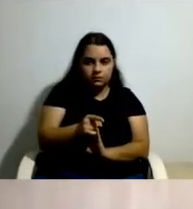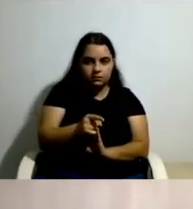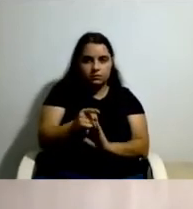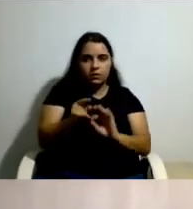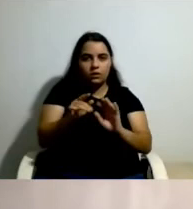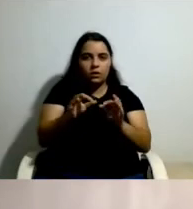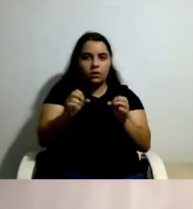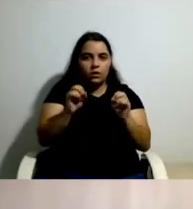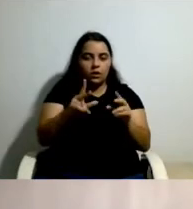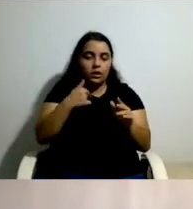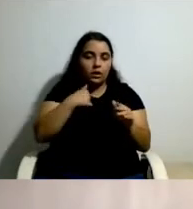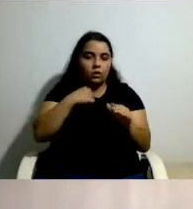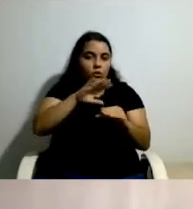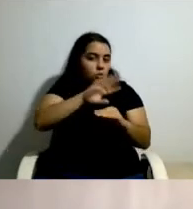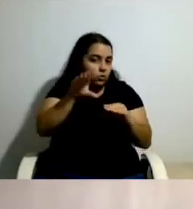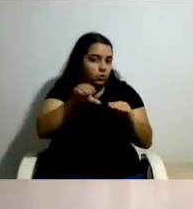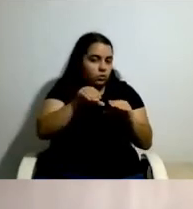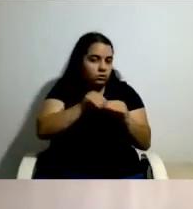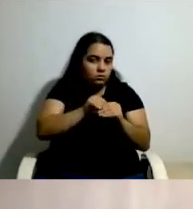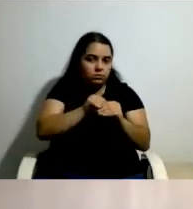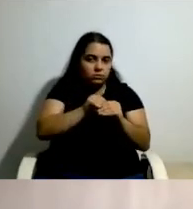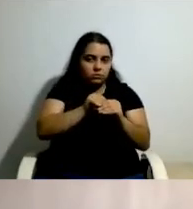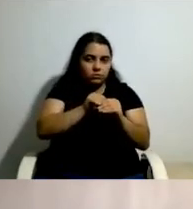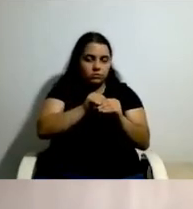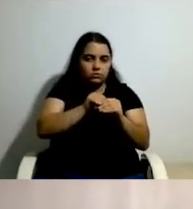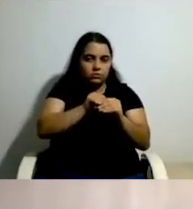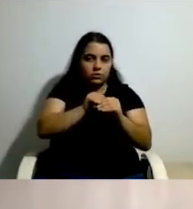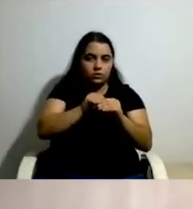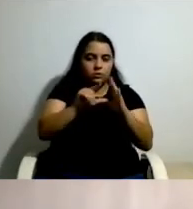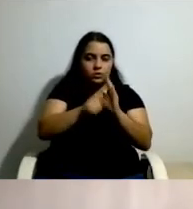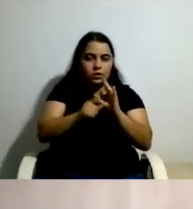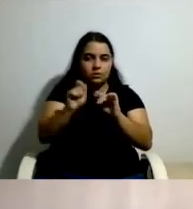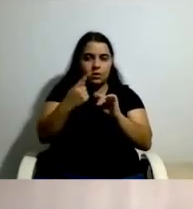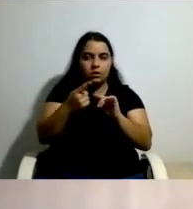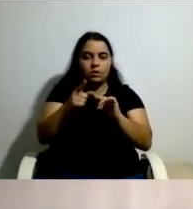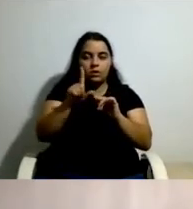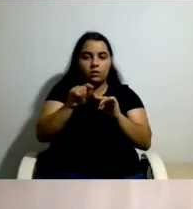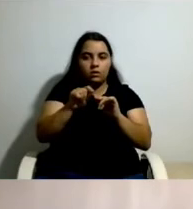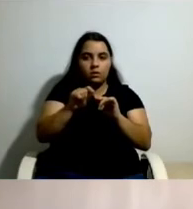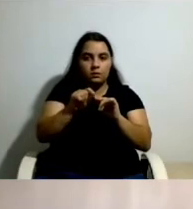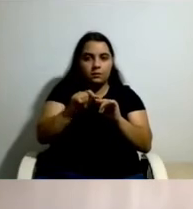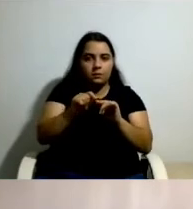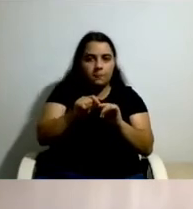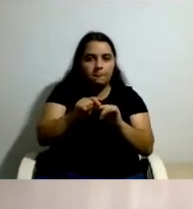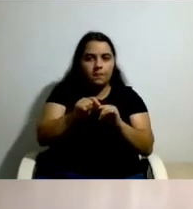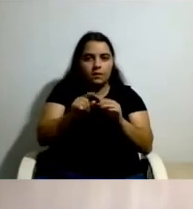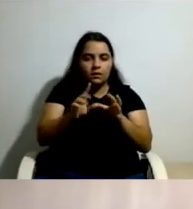piloto, mas estando o uso da assistência pessoal programaticamente condicionada às disponibilidades e das habitações,